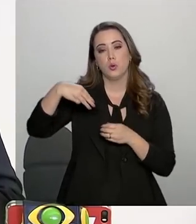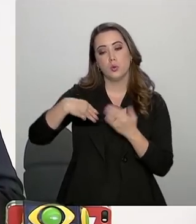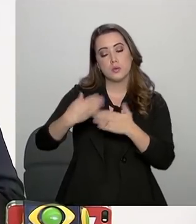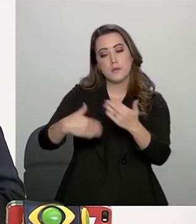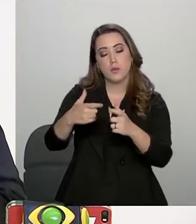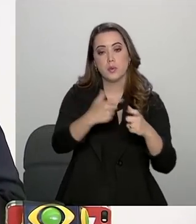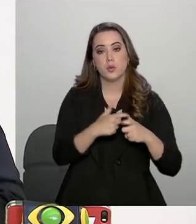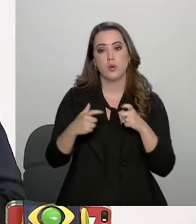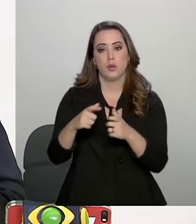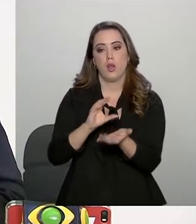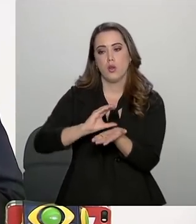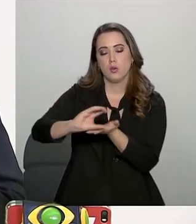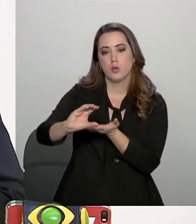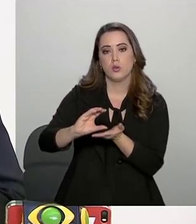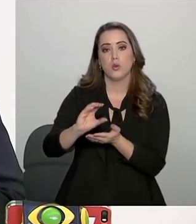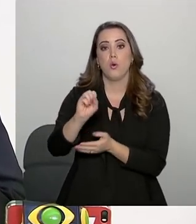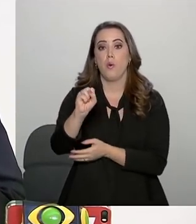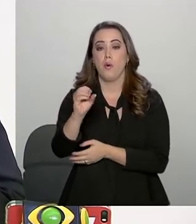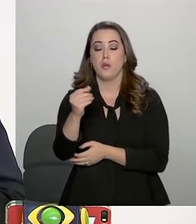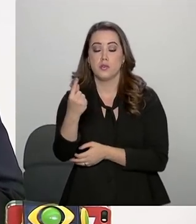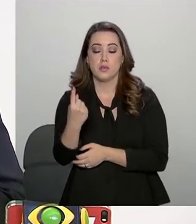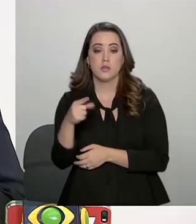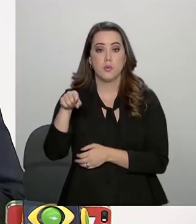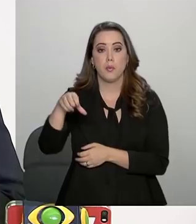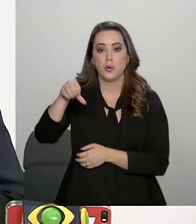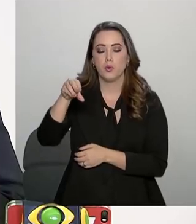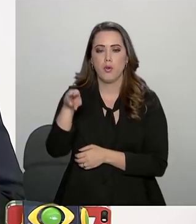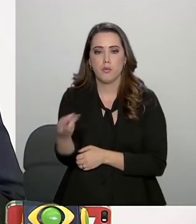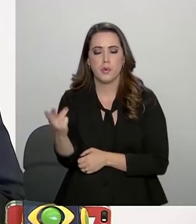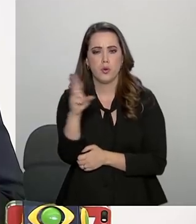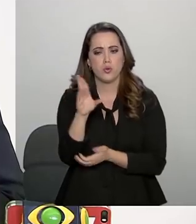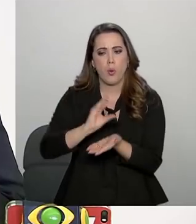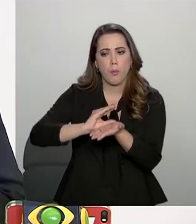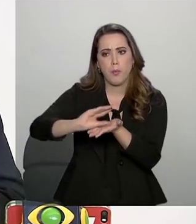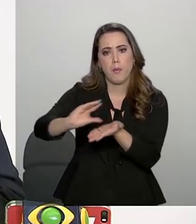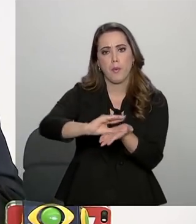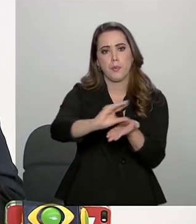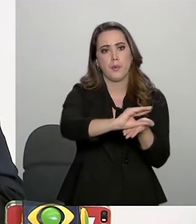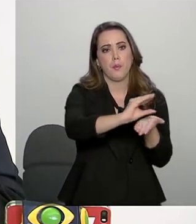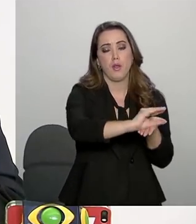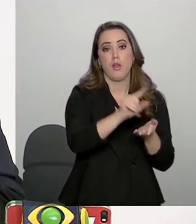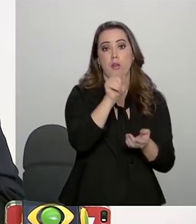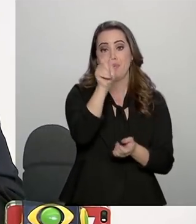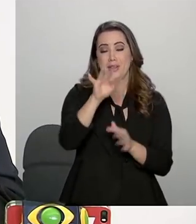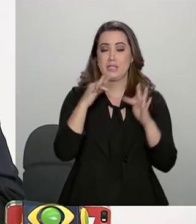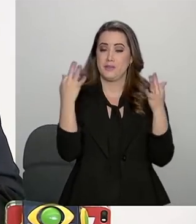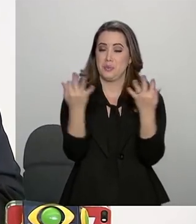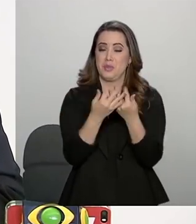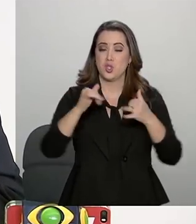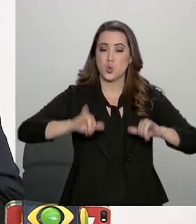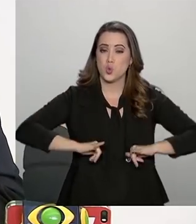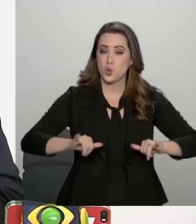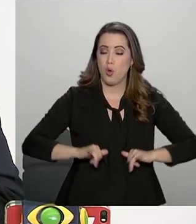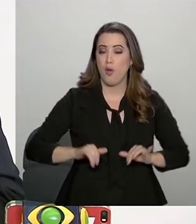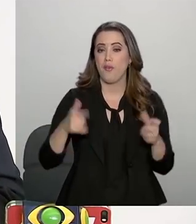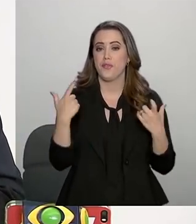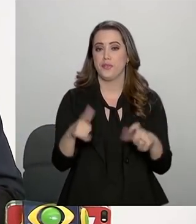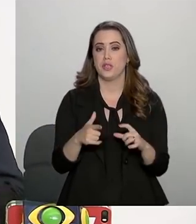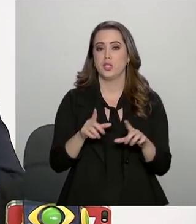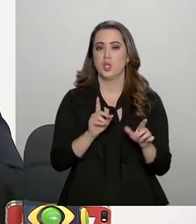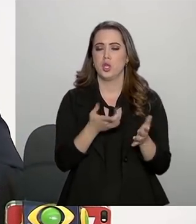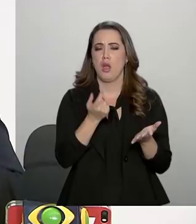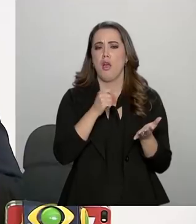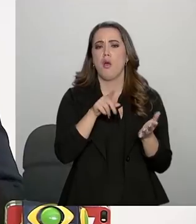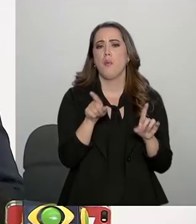801,9 milhões para assistência emergencial às famílias afetadas em Brumadinho no âmbito da